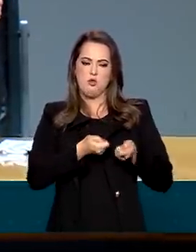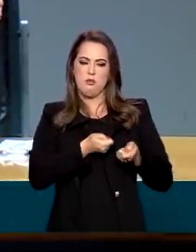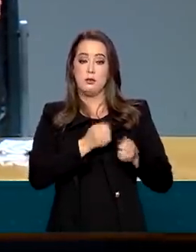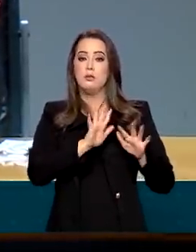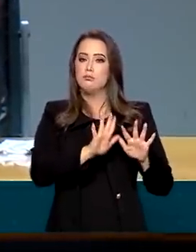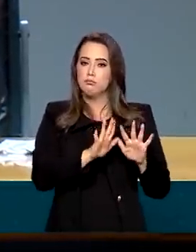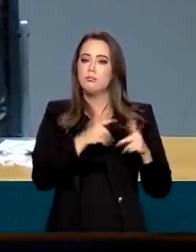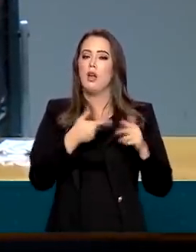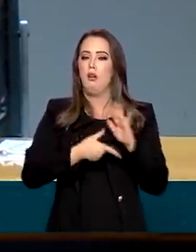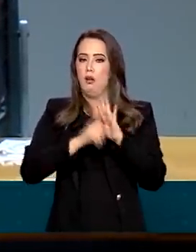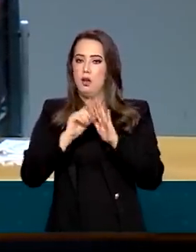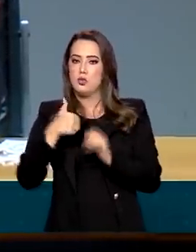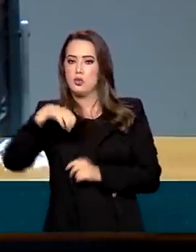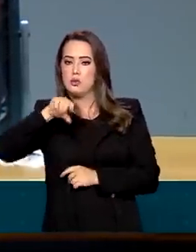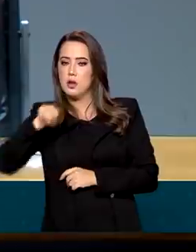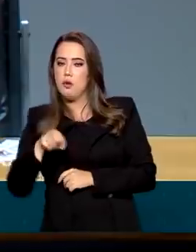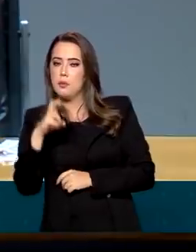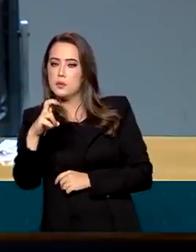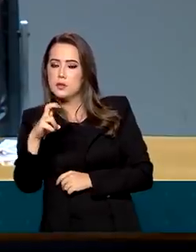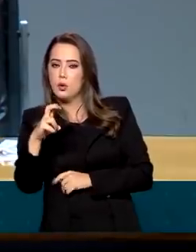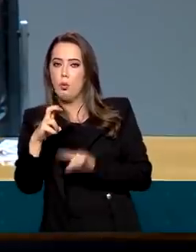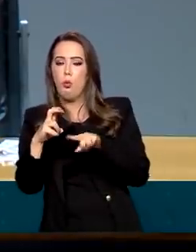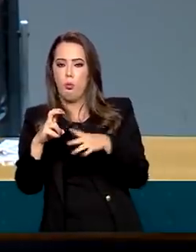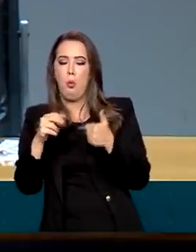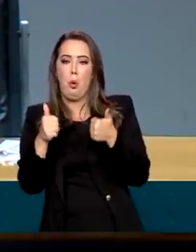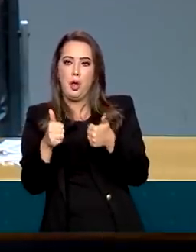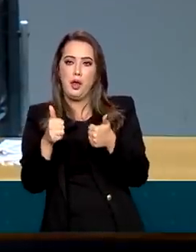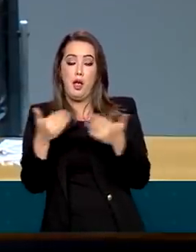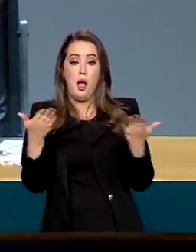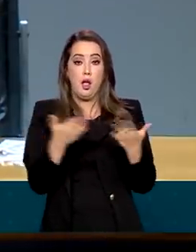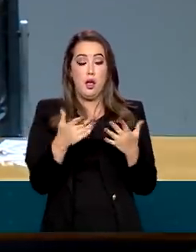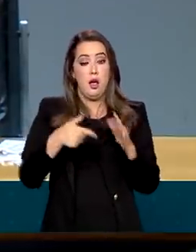19,5% para 17,5%, cai para 18,5%.